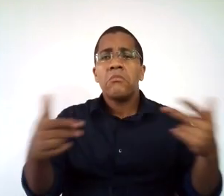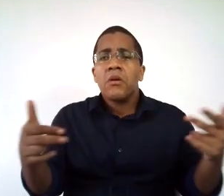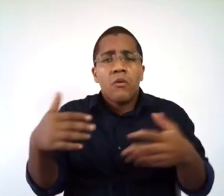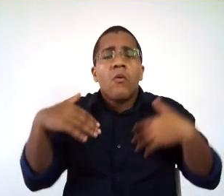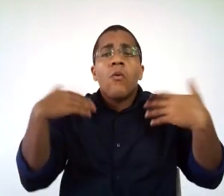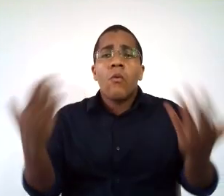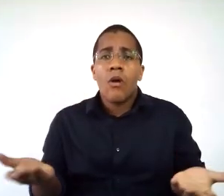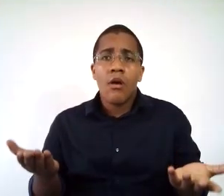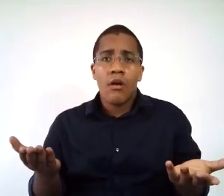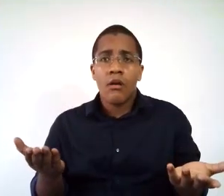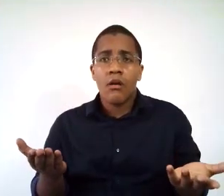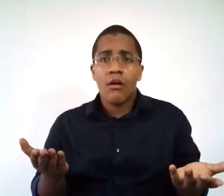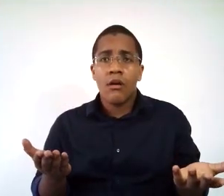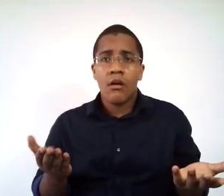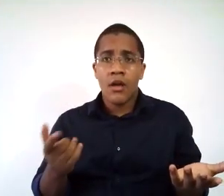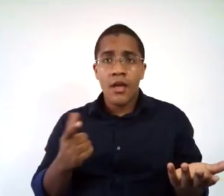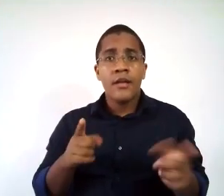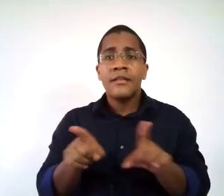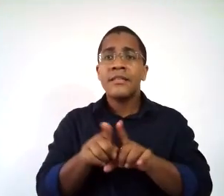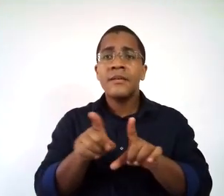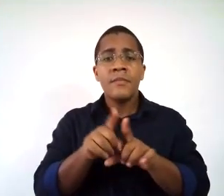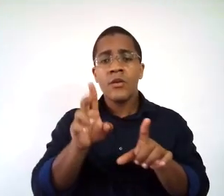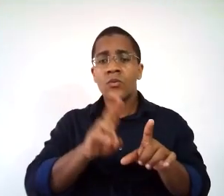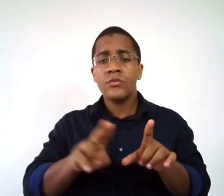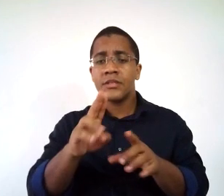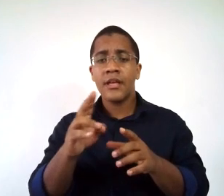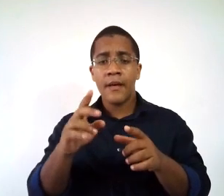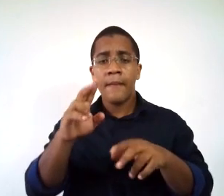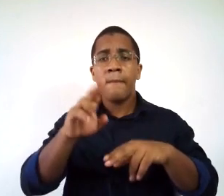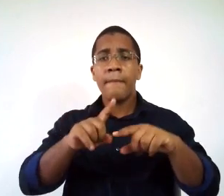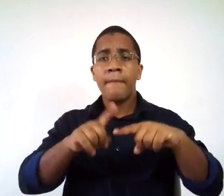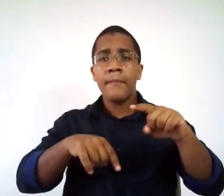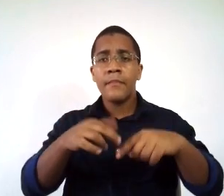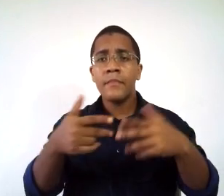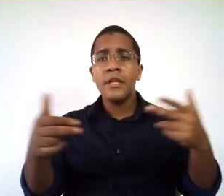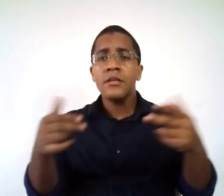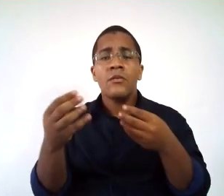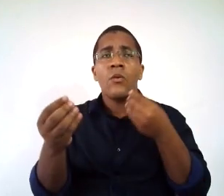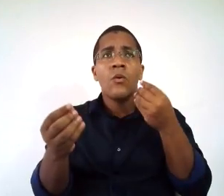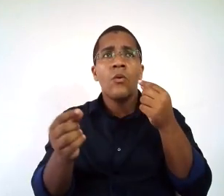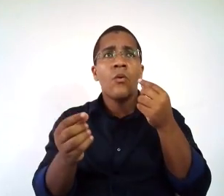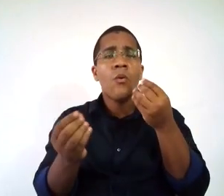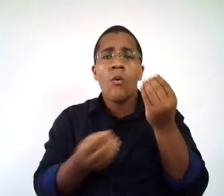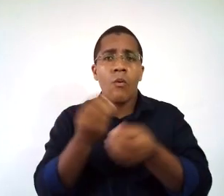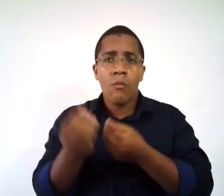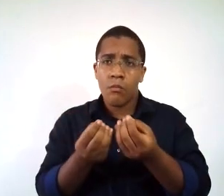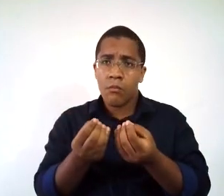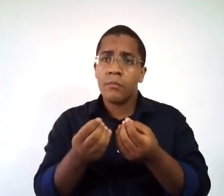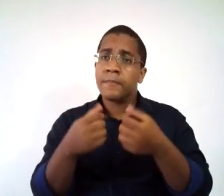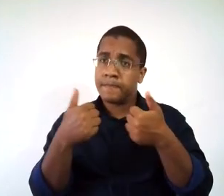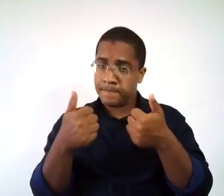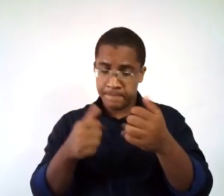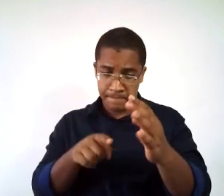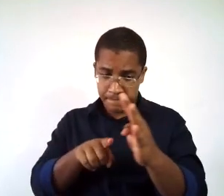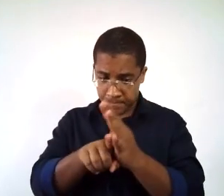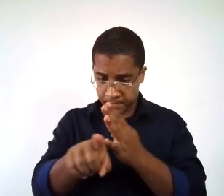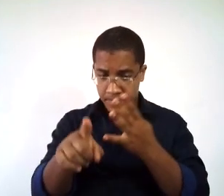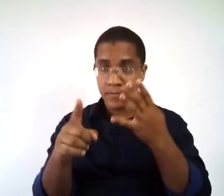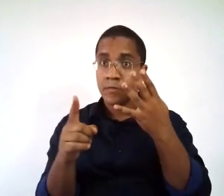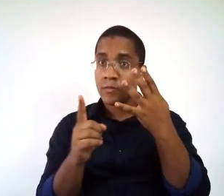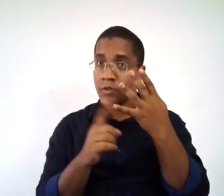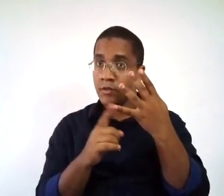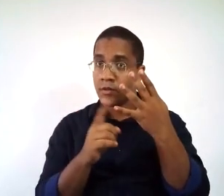Exatamente, qual material que eu vou precisar e a forma que eu vou utilizar esse material? Quarta pergunta,